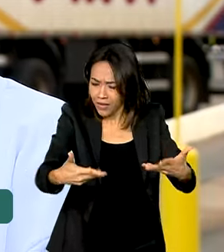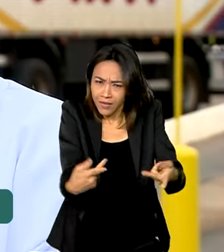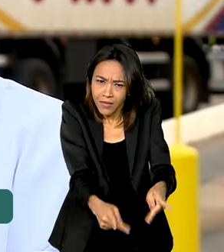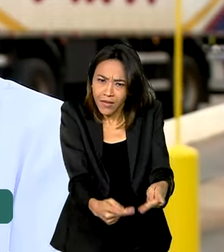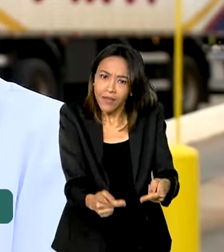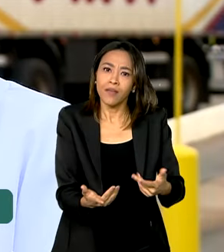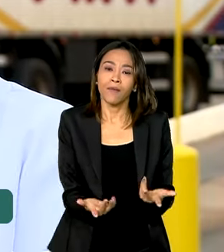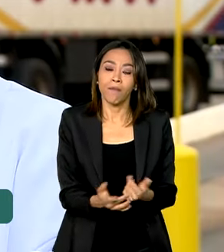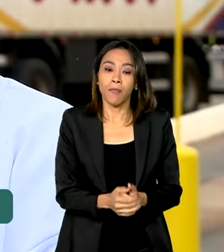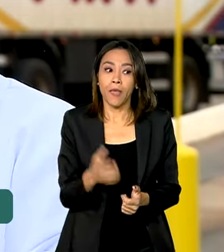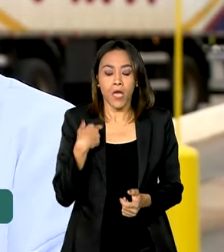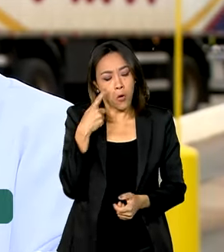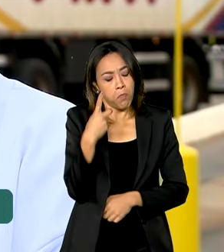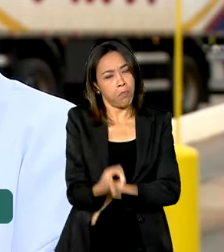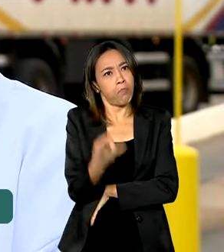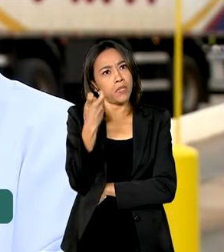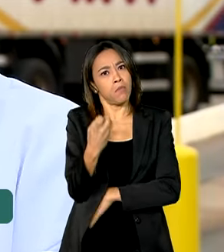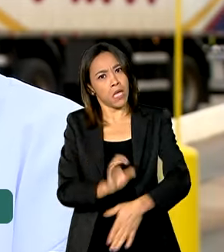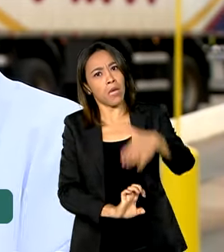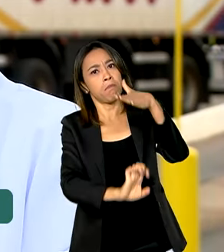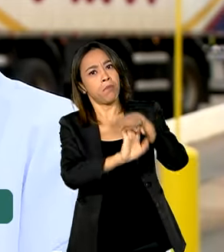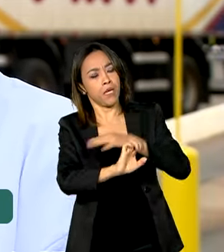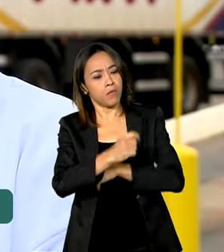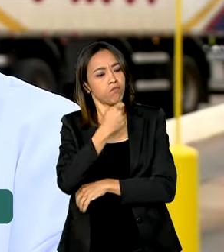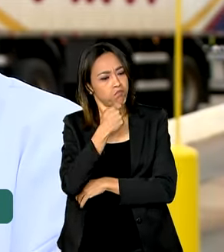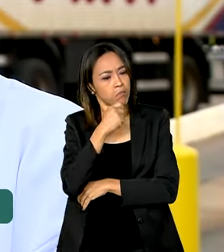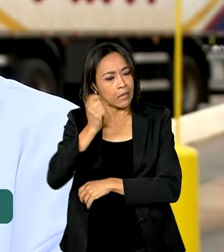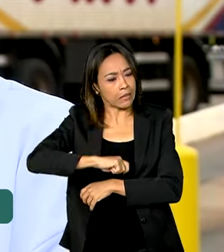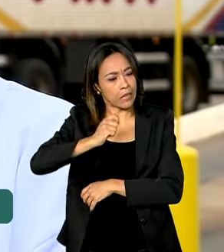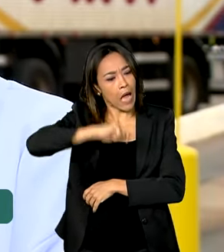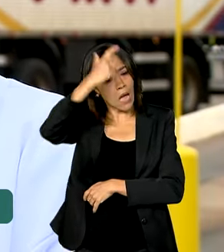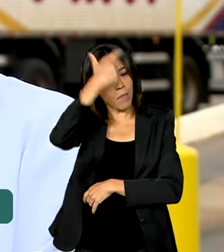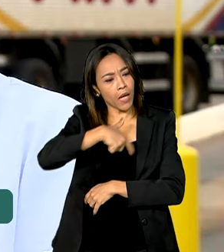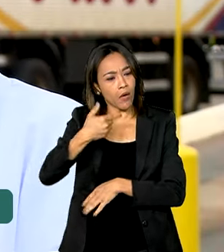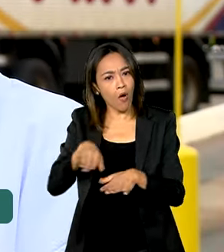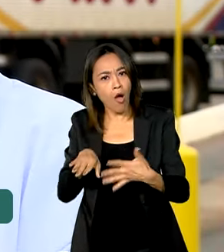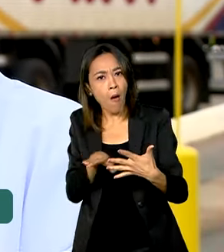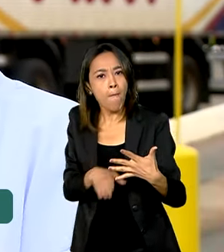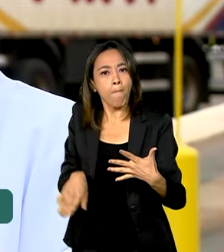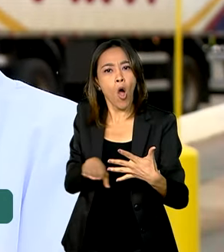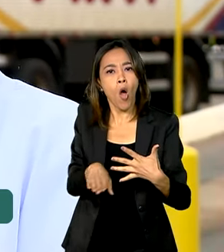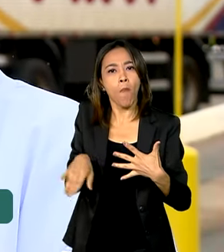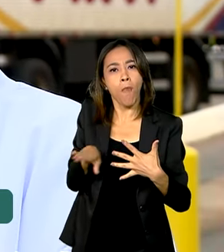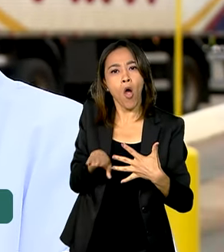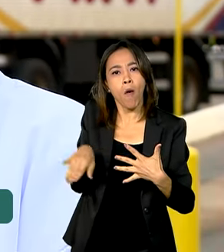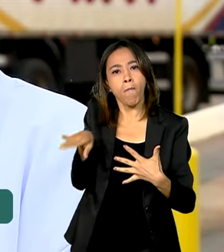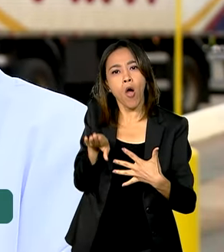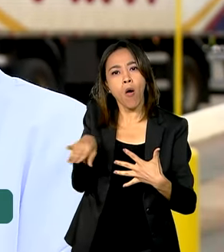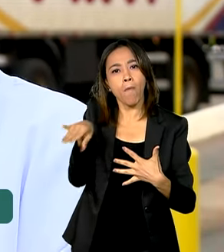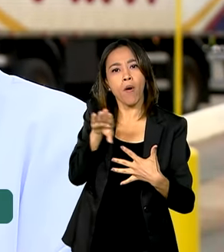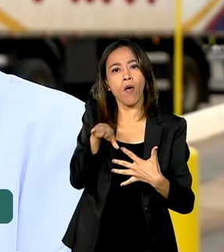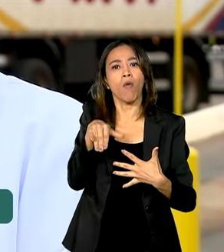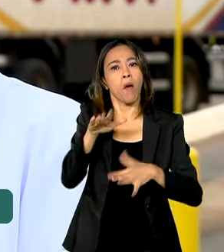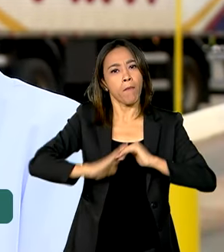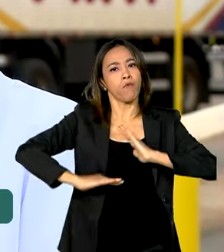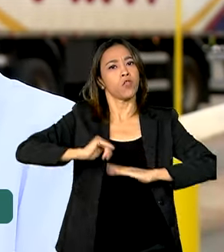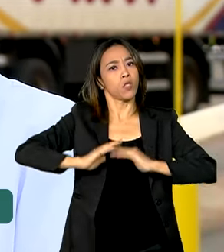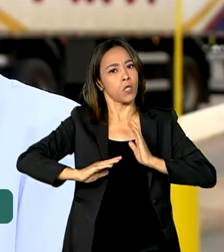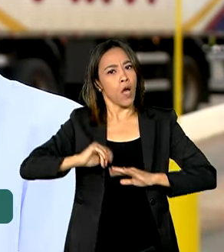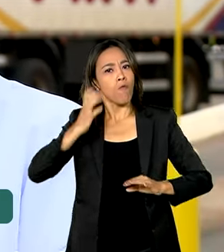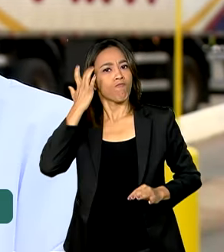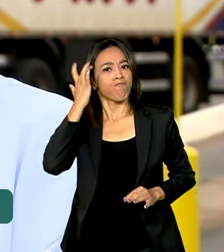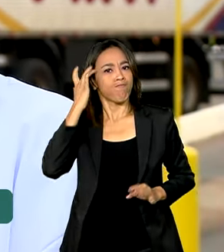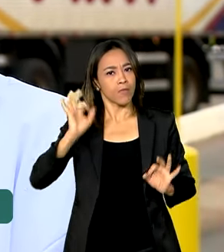eu vi, enxerguei na empresa uma maneira de crescer aqui dentro, de me tornar uma profissional. E